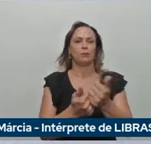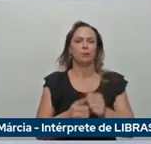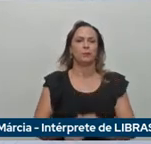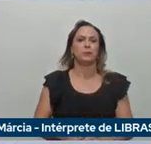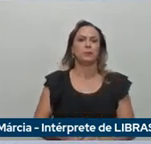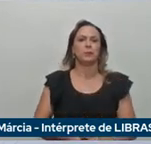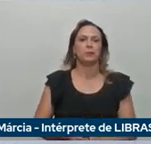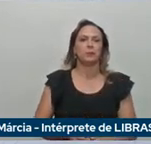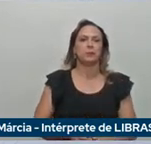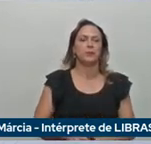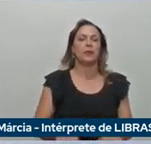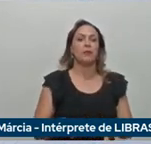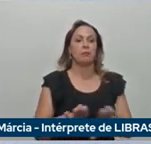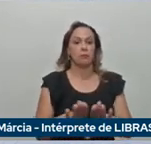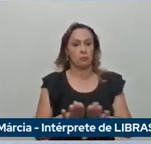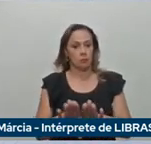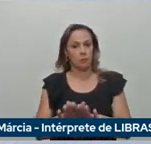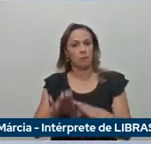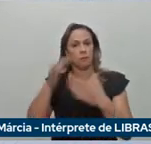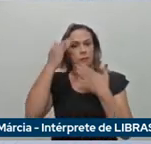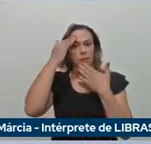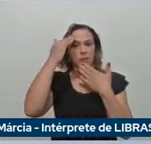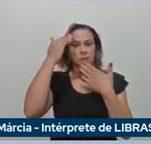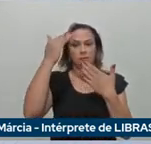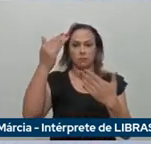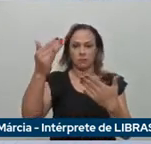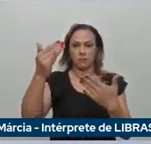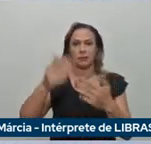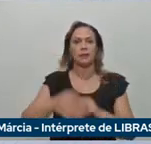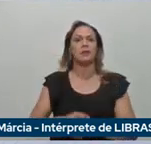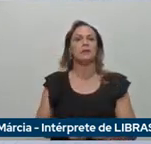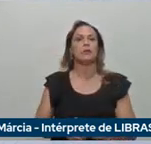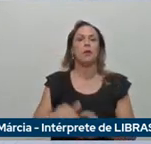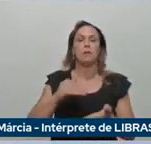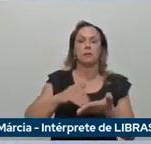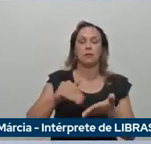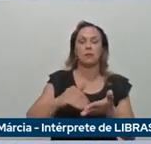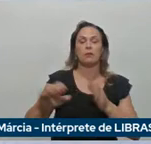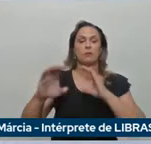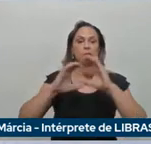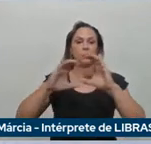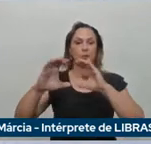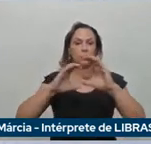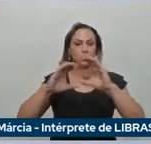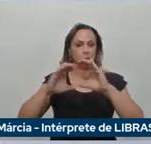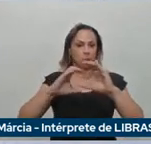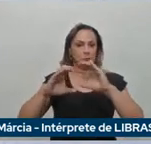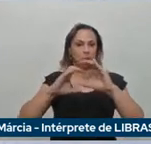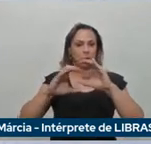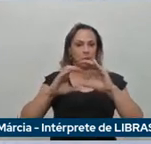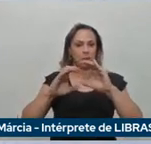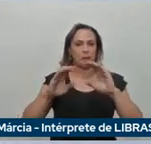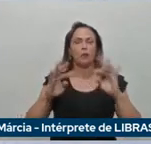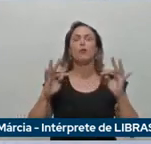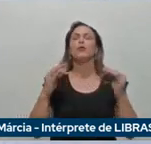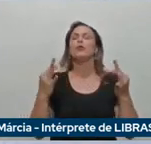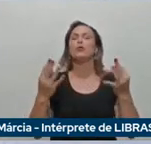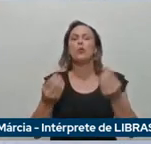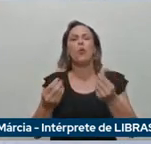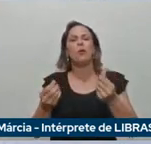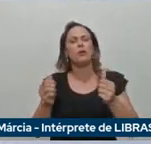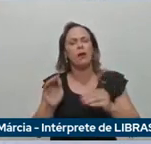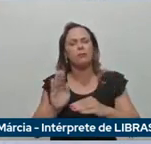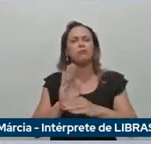Eu estendo também os meus agradecimentos, né, à Secretaria de Comunicação por todo o suporte aí recebido,